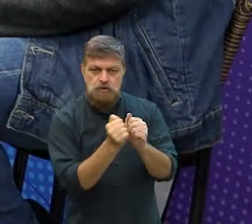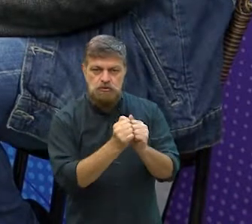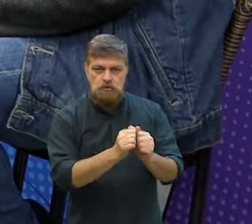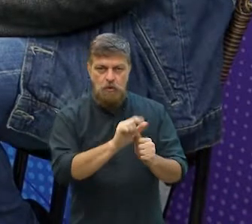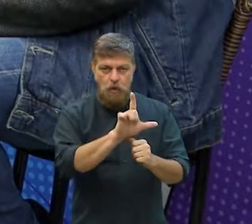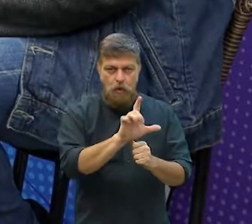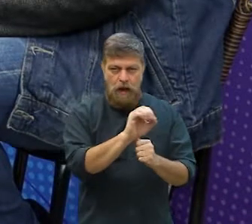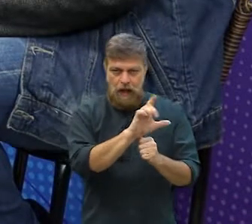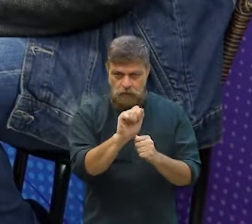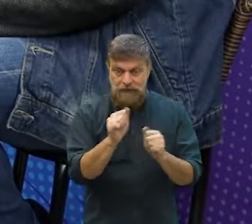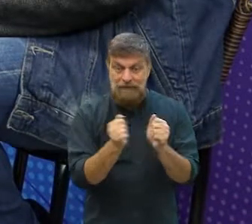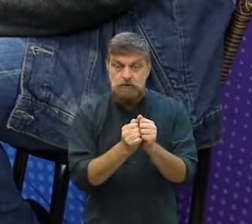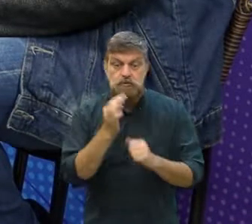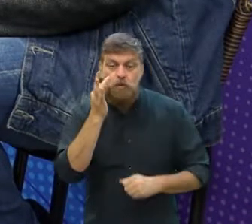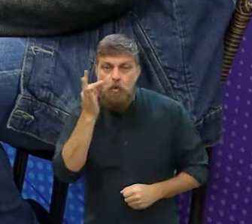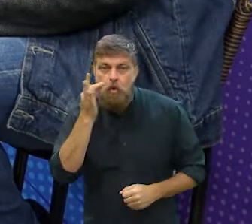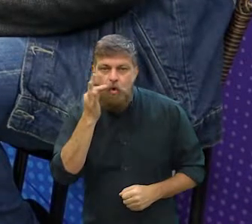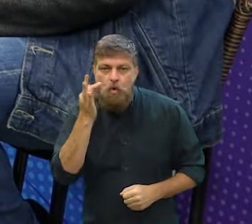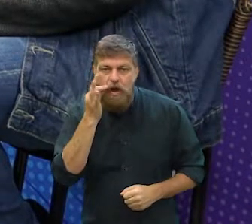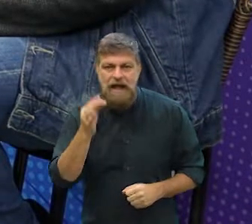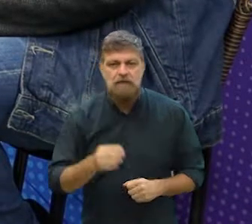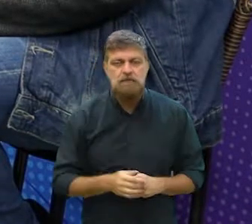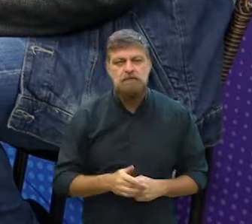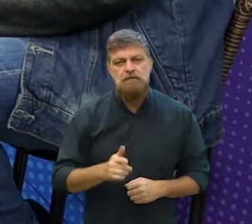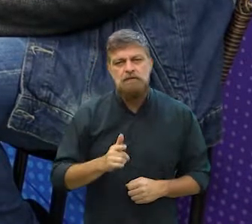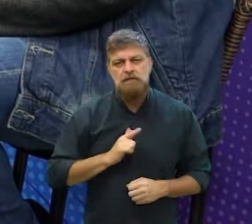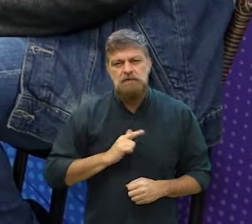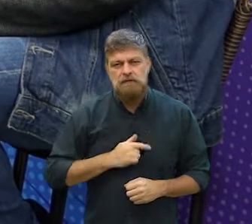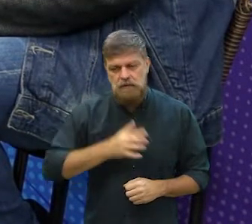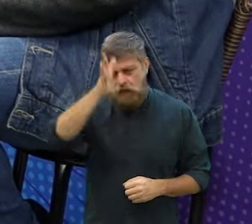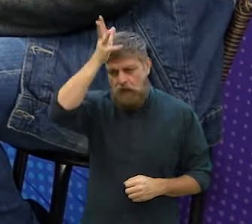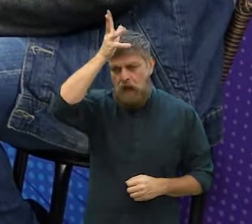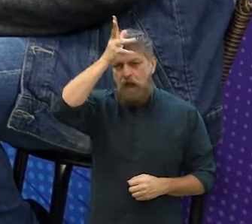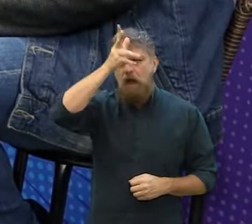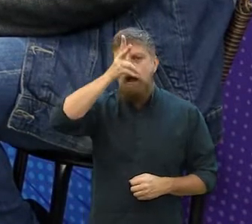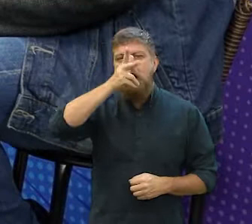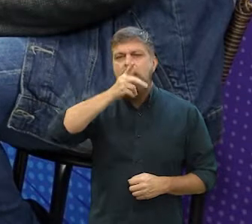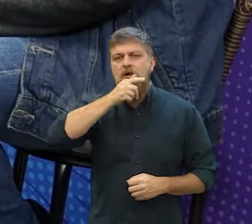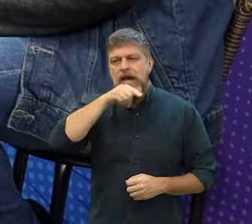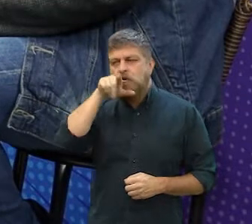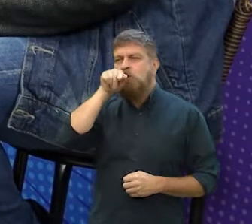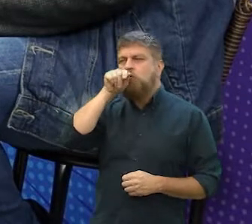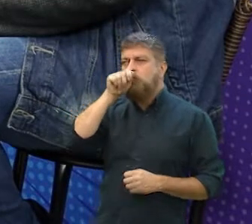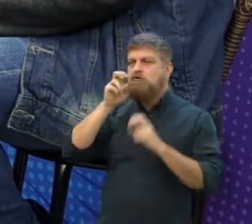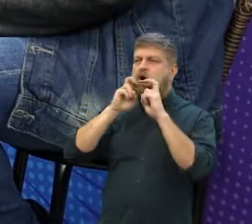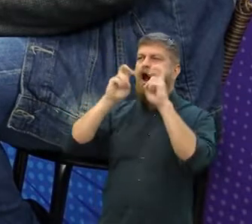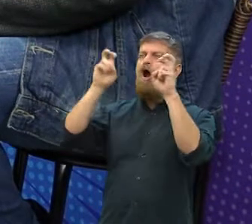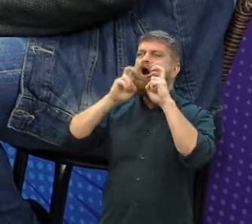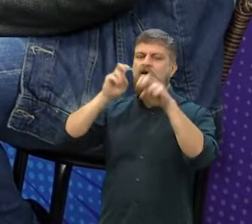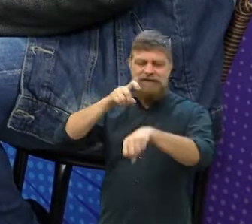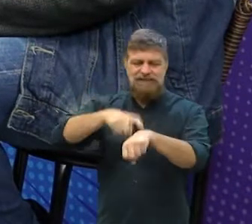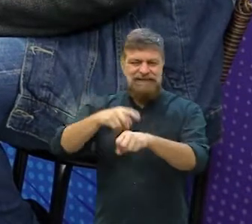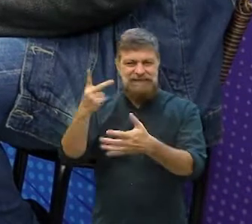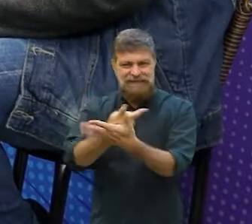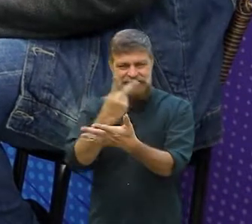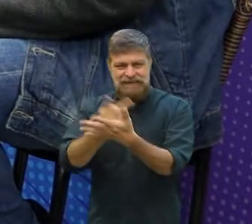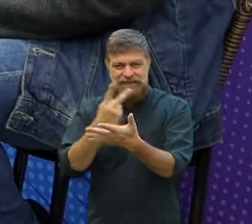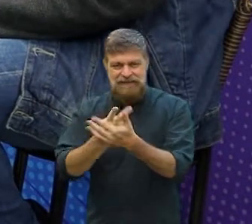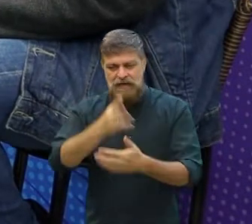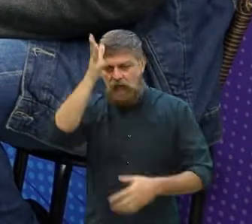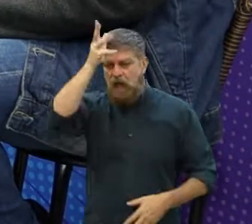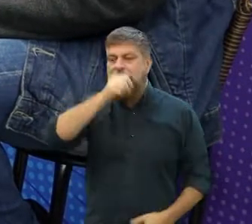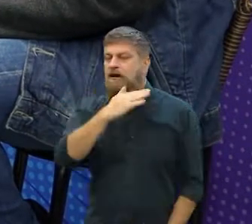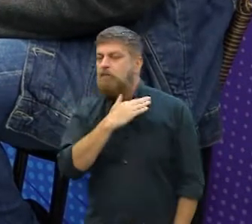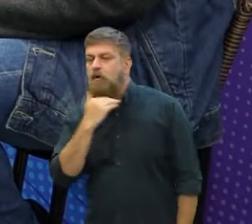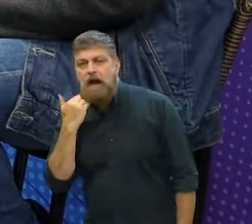a Lola, tem uma coisa de um galo que é um galo desorientado que acorda as pessoas da cidade no horário errado e aí o galo